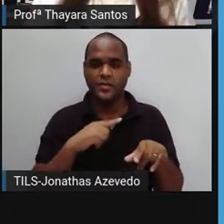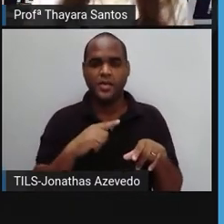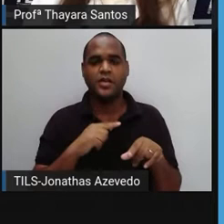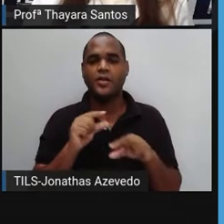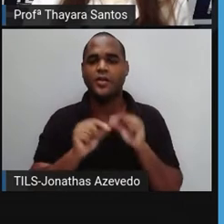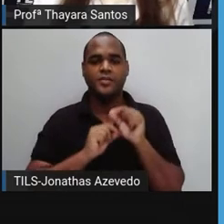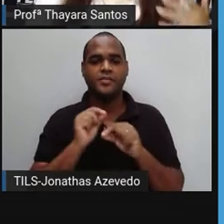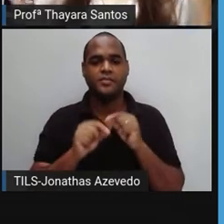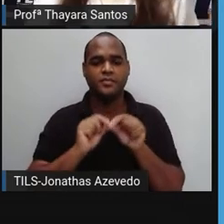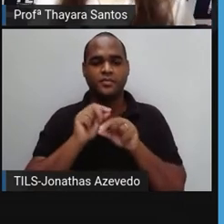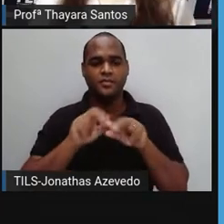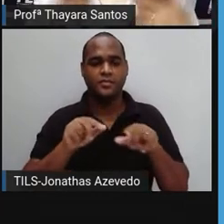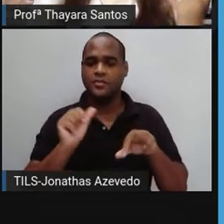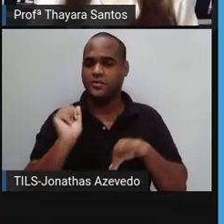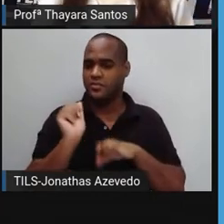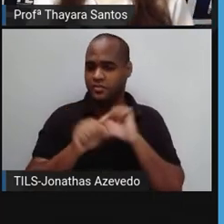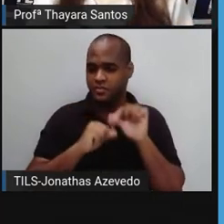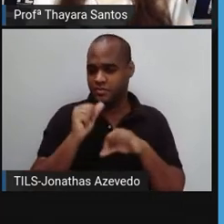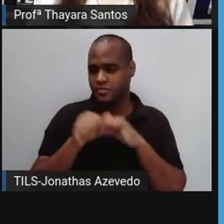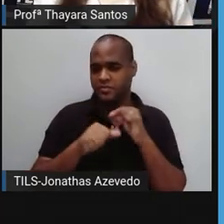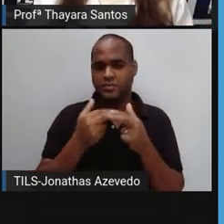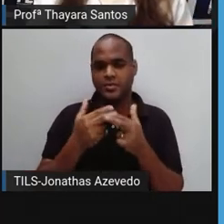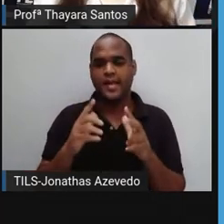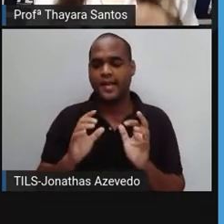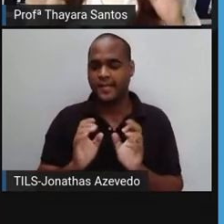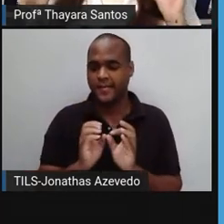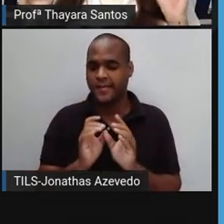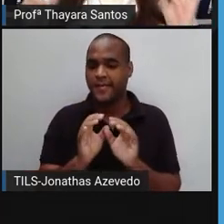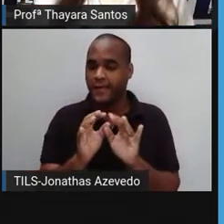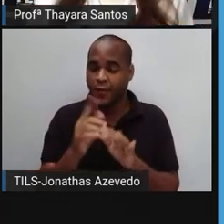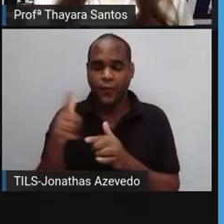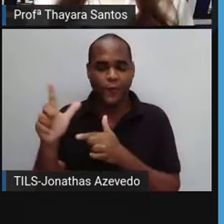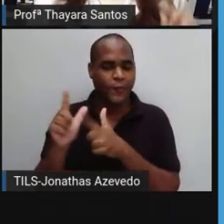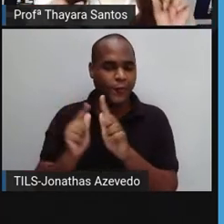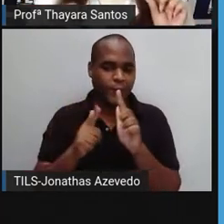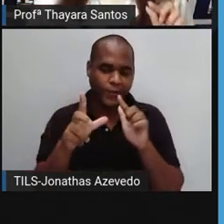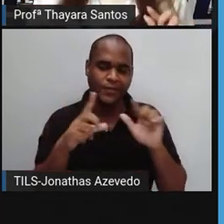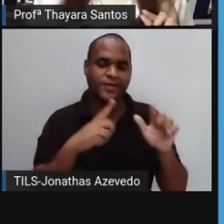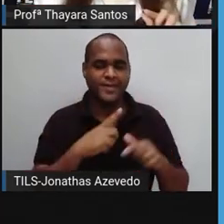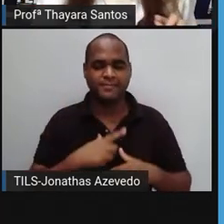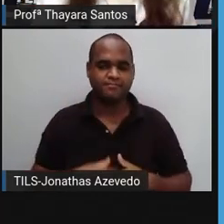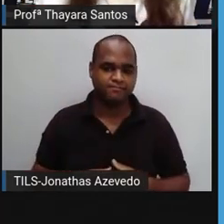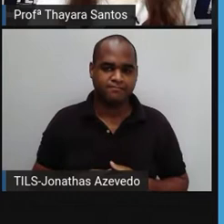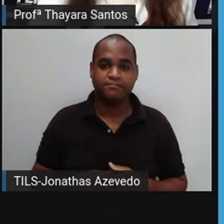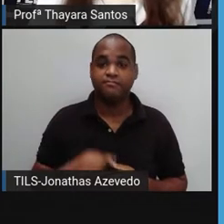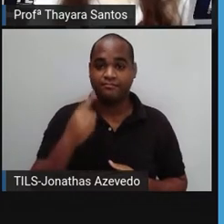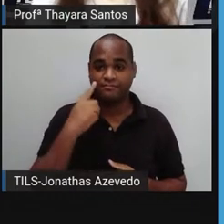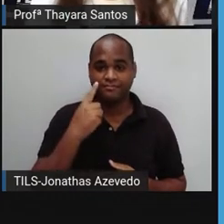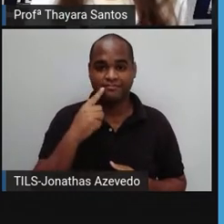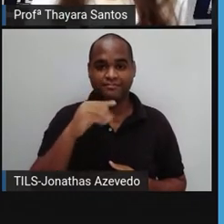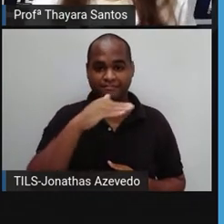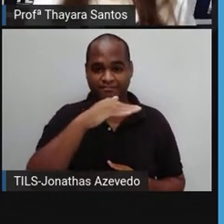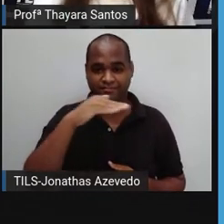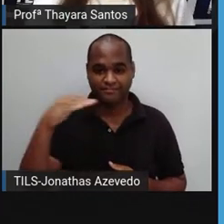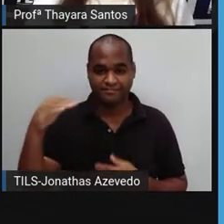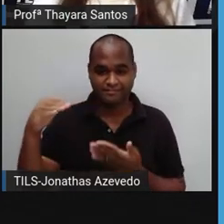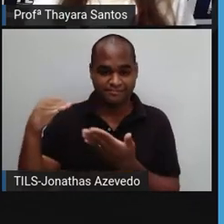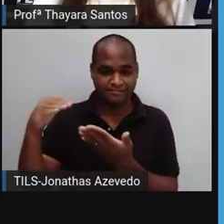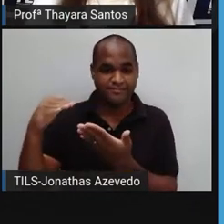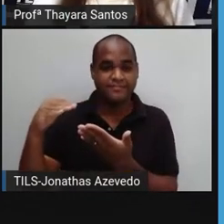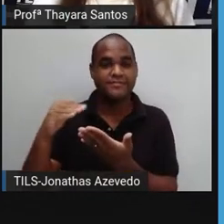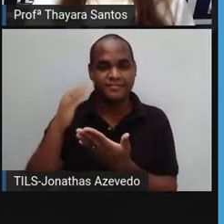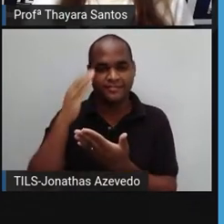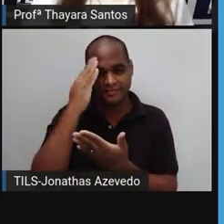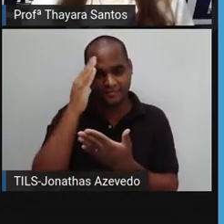foram reutilizados por outros organismos. No caso, a gente tem essa escalazinha aí para vocês entenderem.